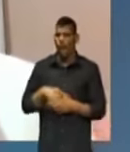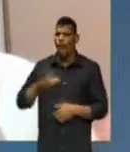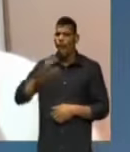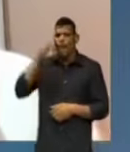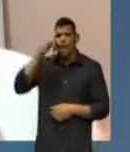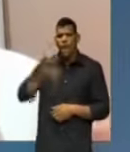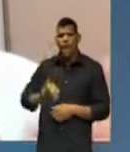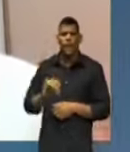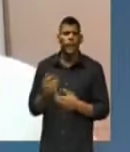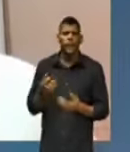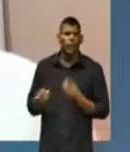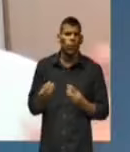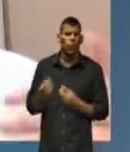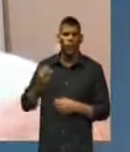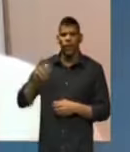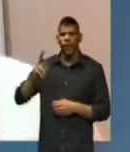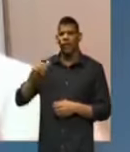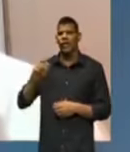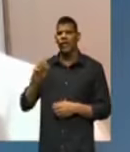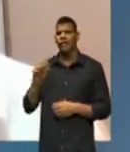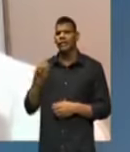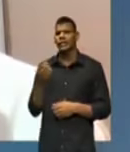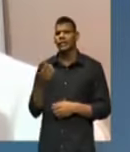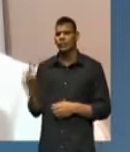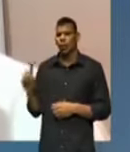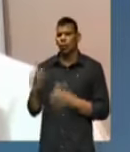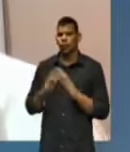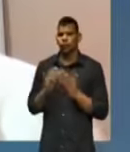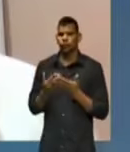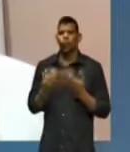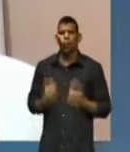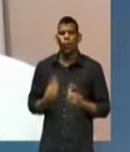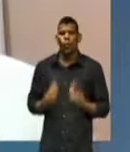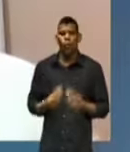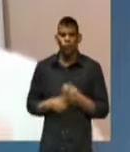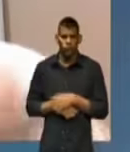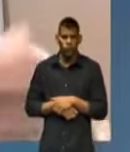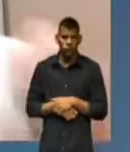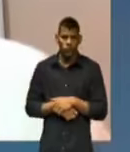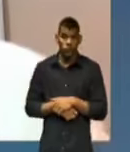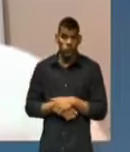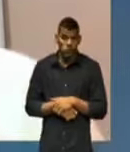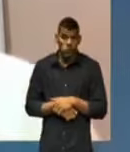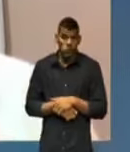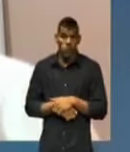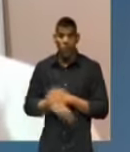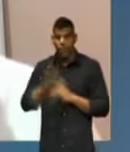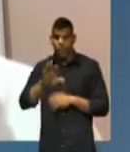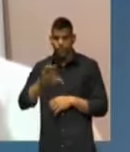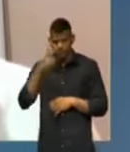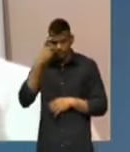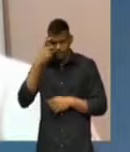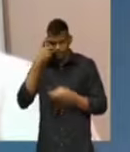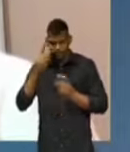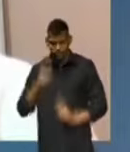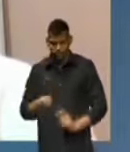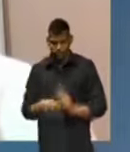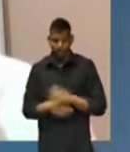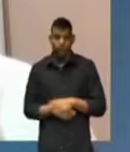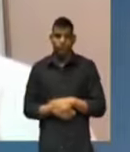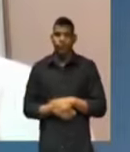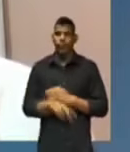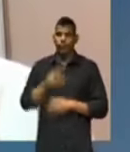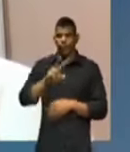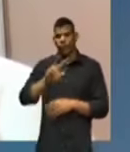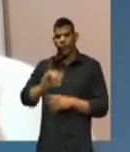evitar a evasão ou o abandono desses estudantes, sobretudo aqueles que estão em atividades laborais, que estão em maior